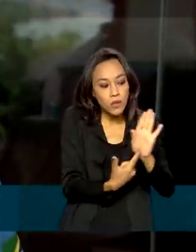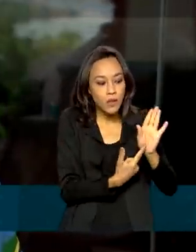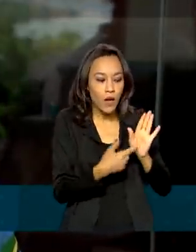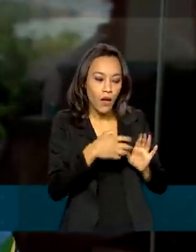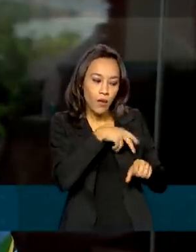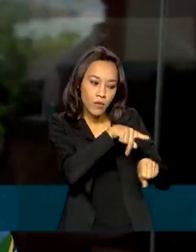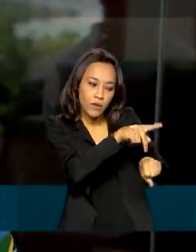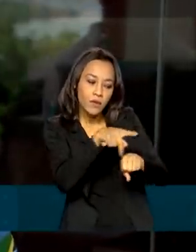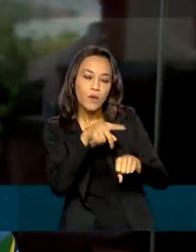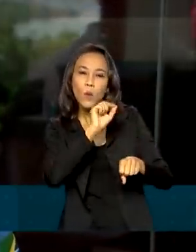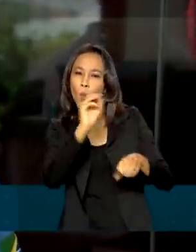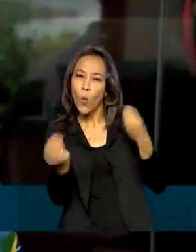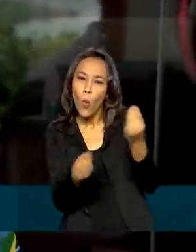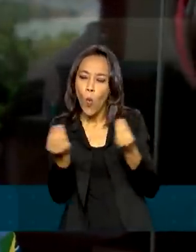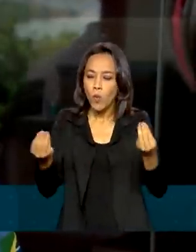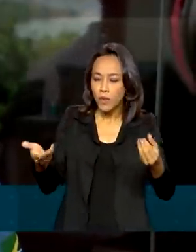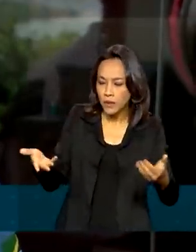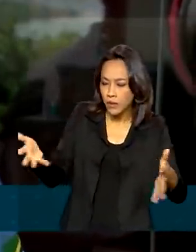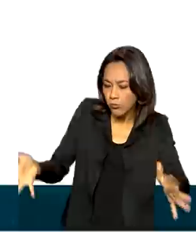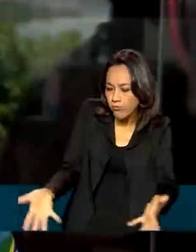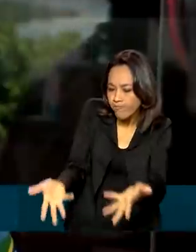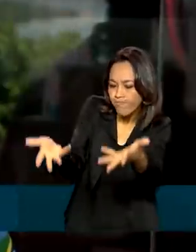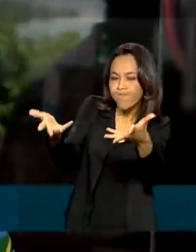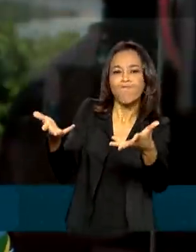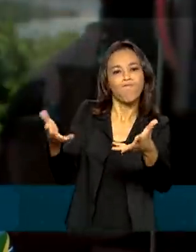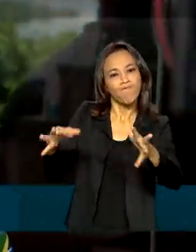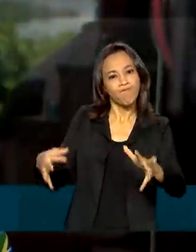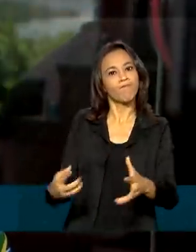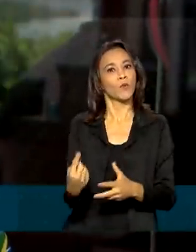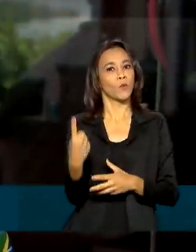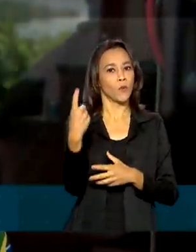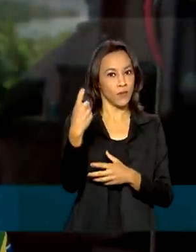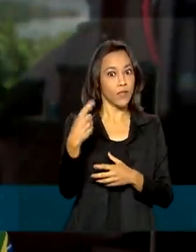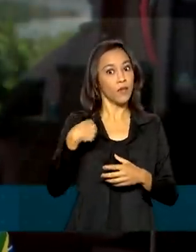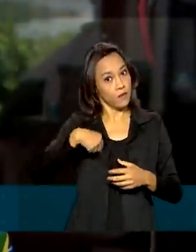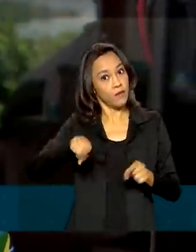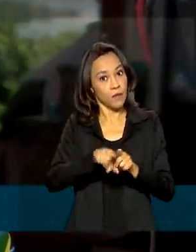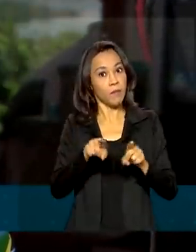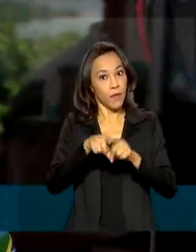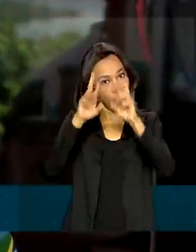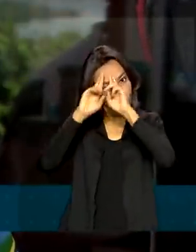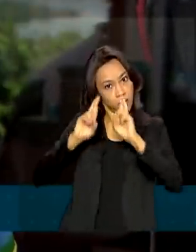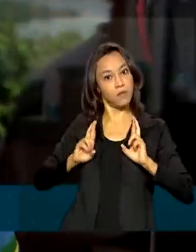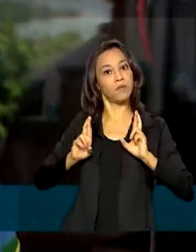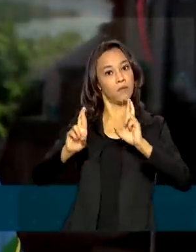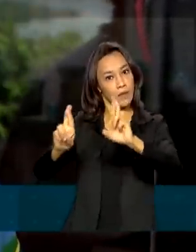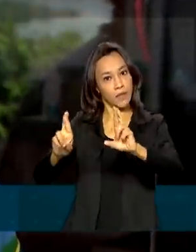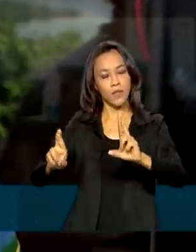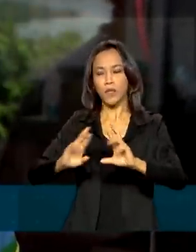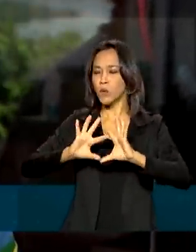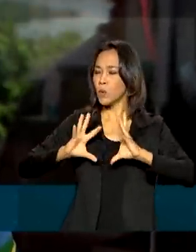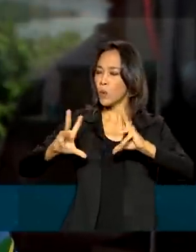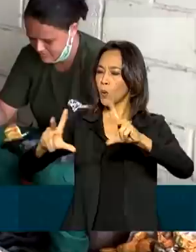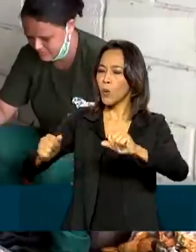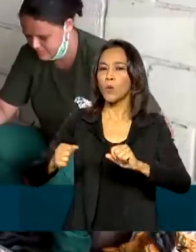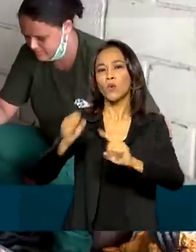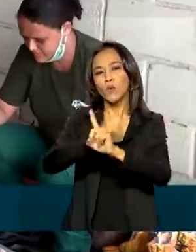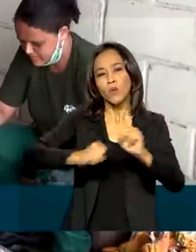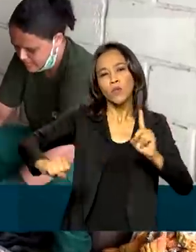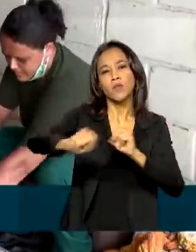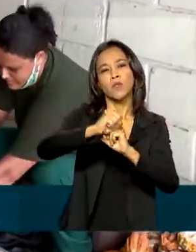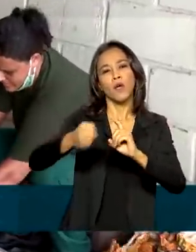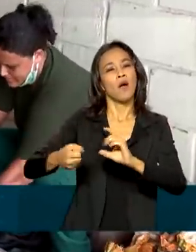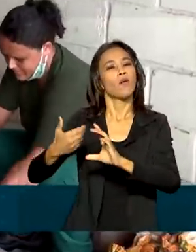com uma grandiosidade ímpar e que respeita todas as características socioambientais.